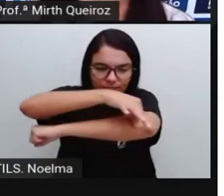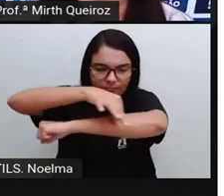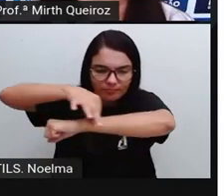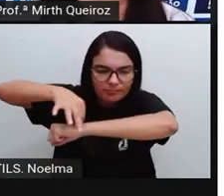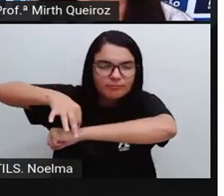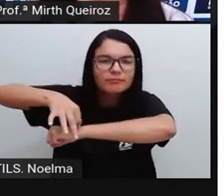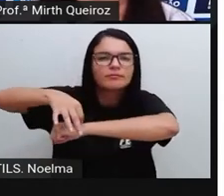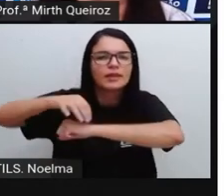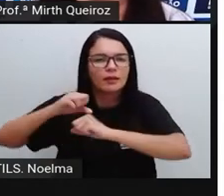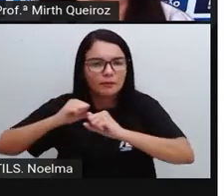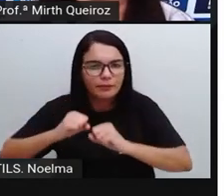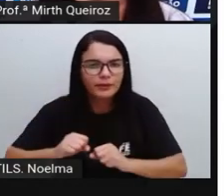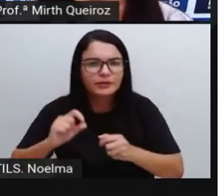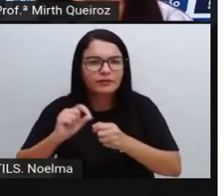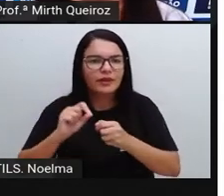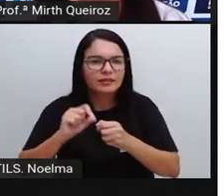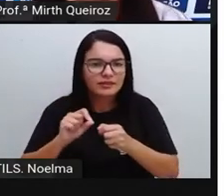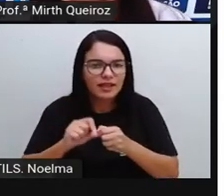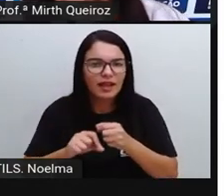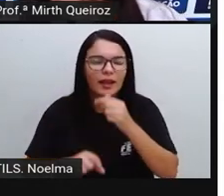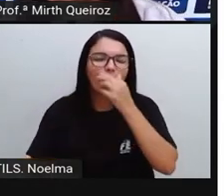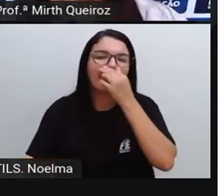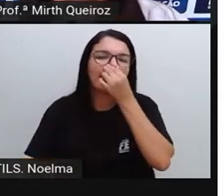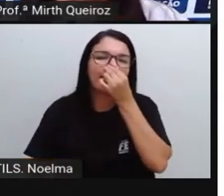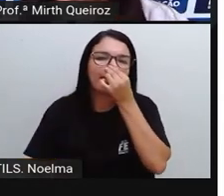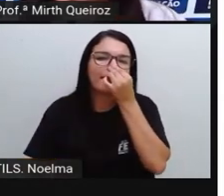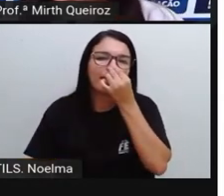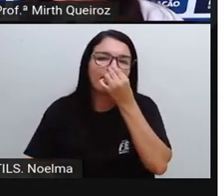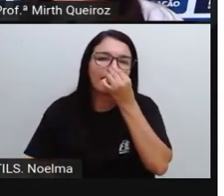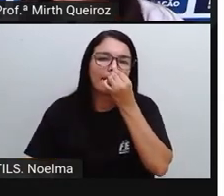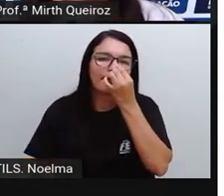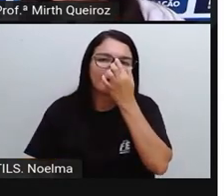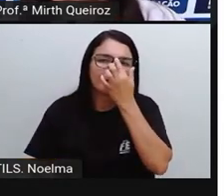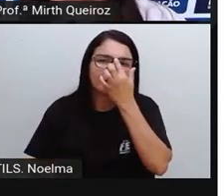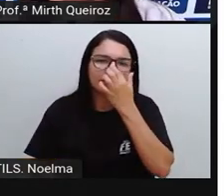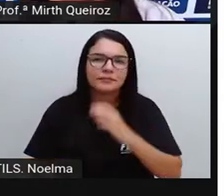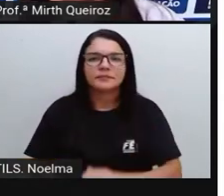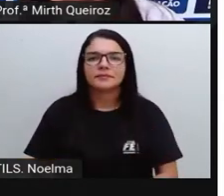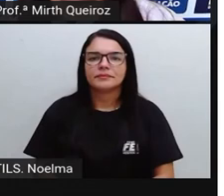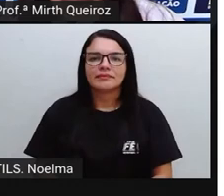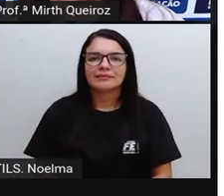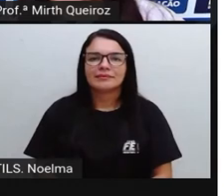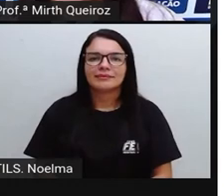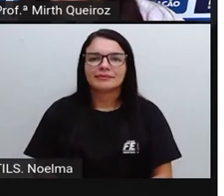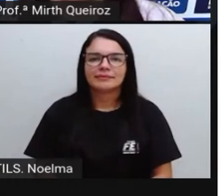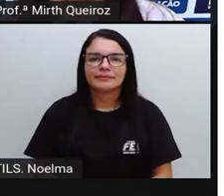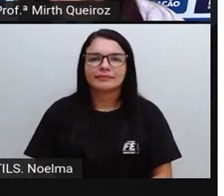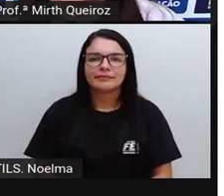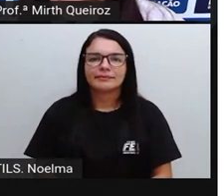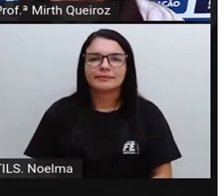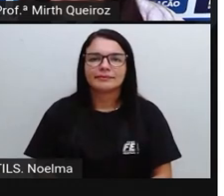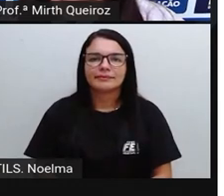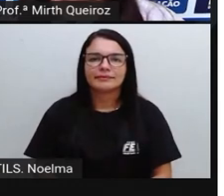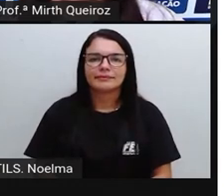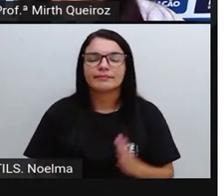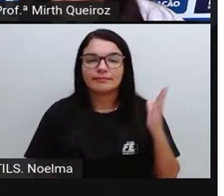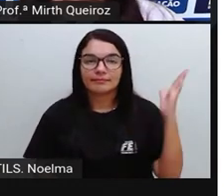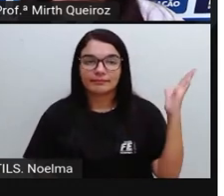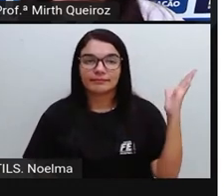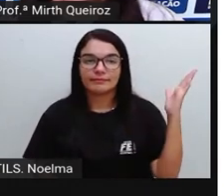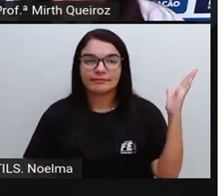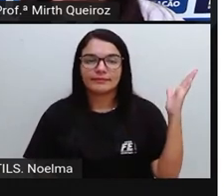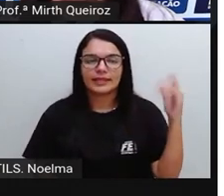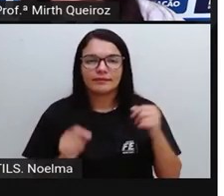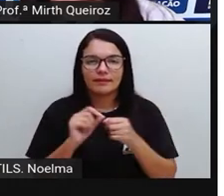fazer vários traços para que a gente tenha essa folha quadriculada, vocês vão desenhar essa figura,